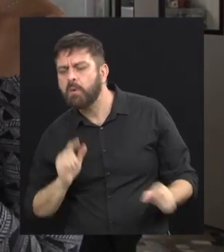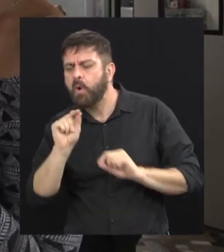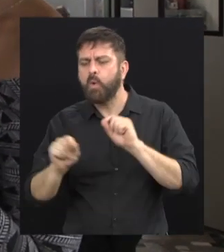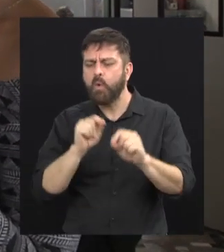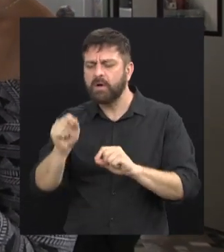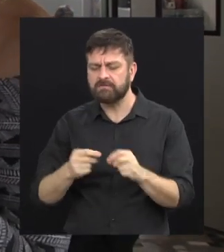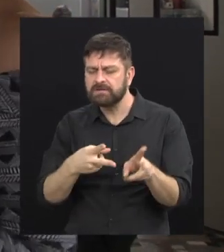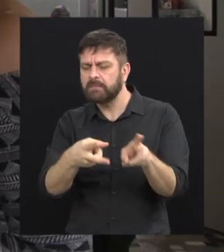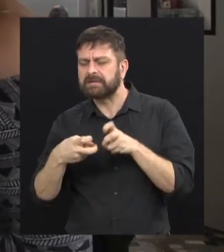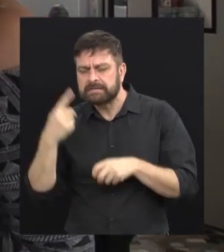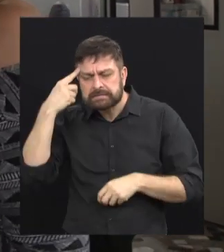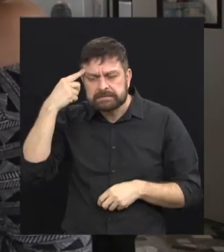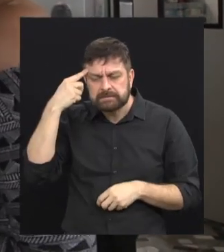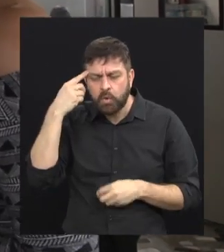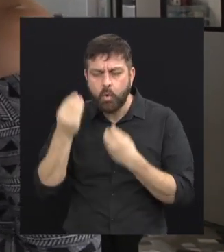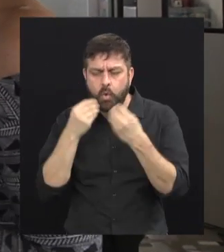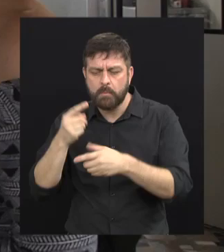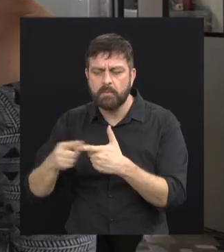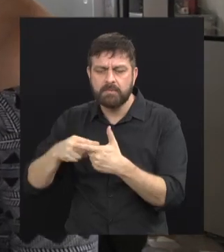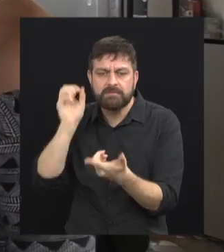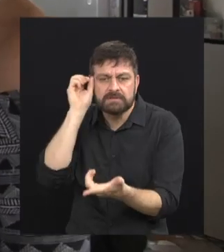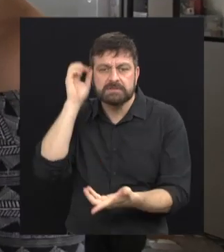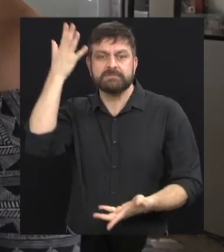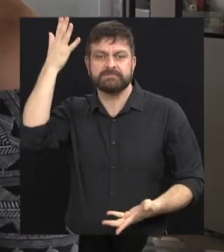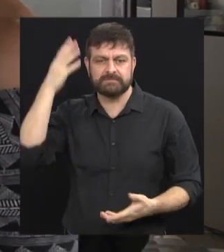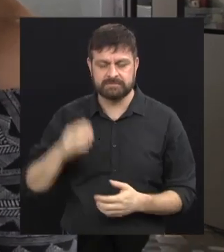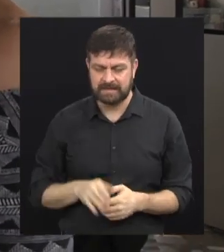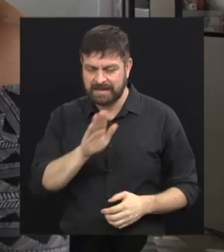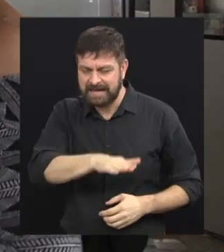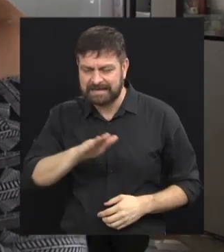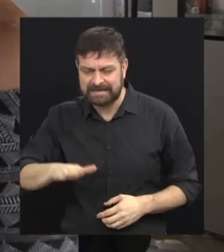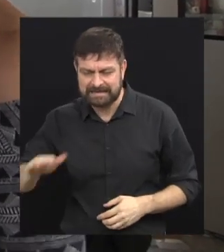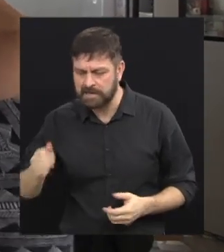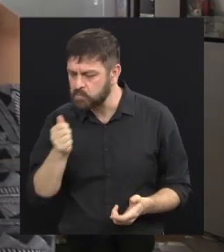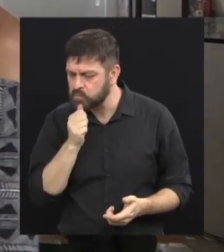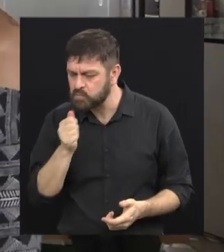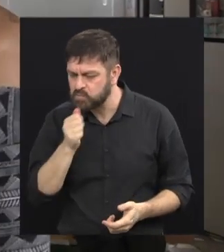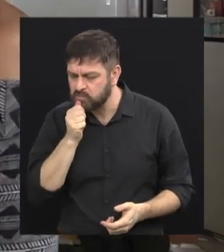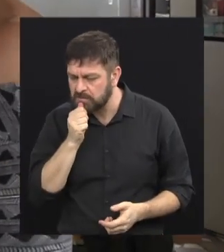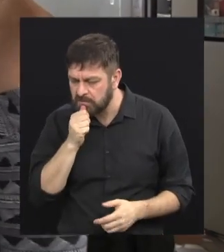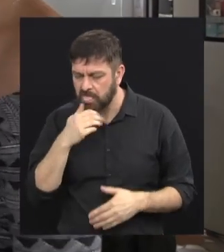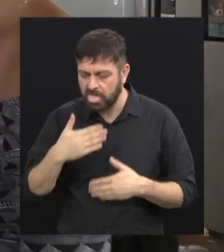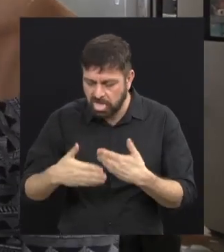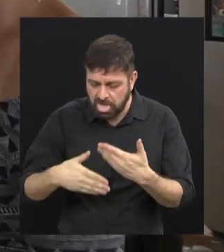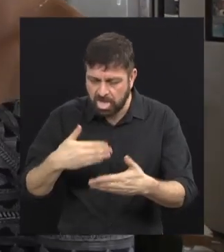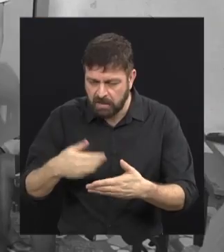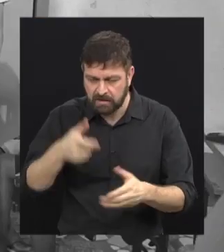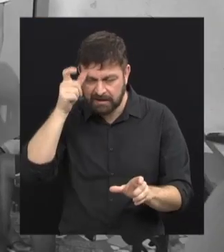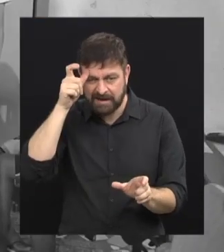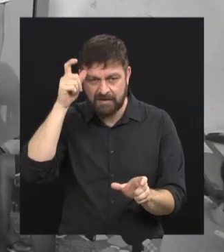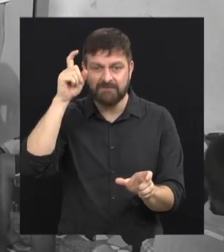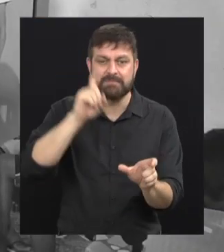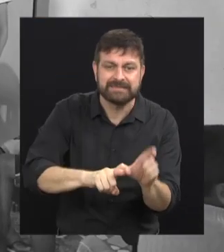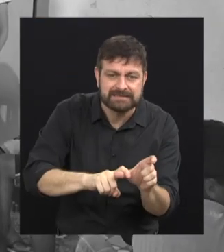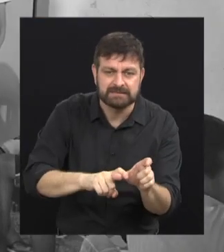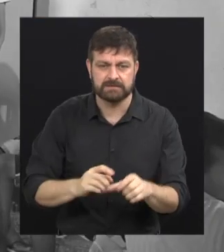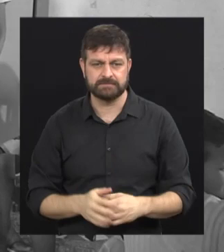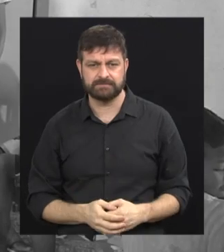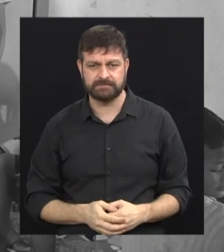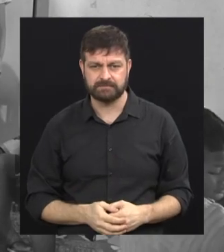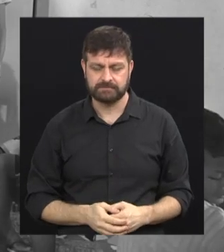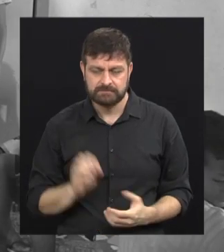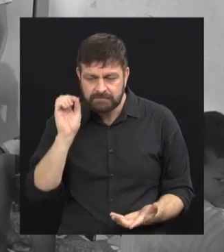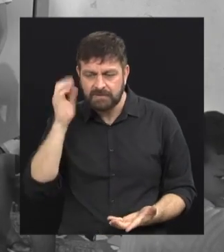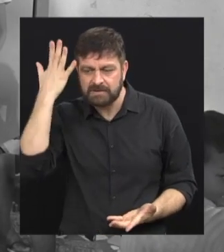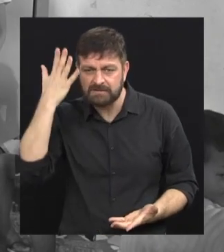mais se pode pensar de solução para resolver essa questão das crianças ainda estarem tão lentas na questão da alfabetização? A solução